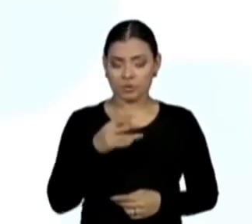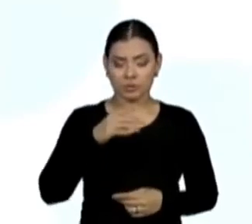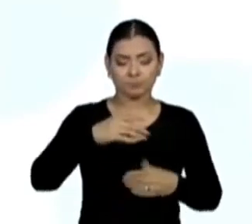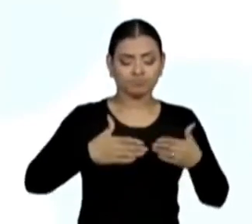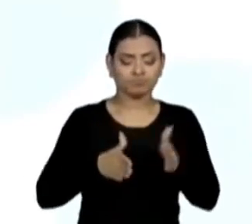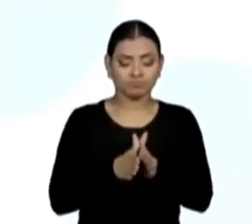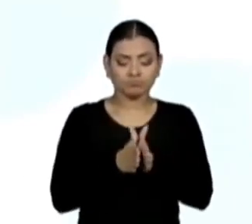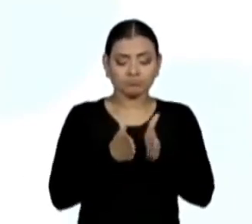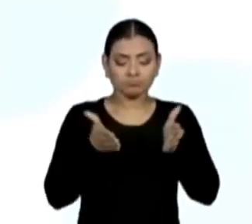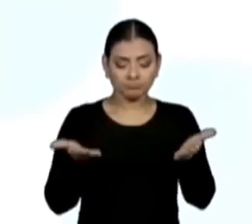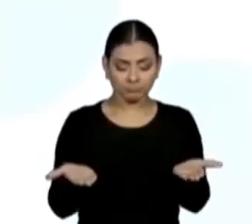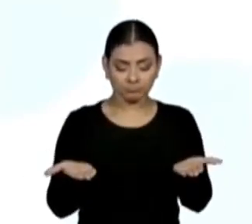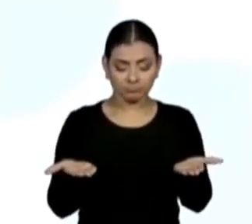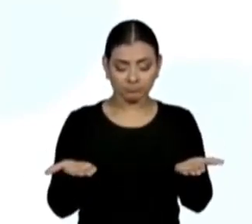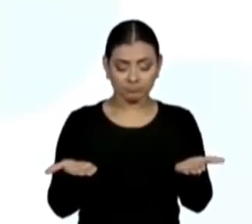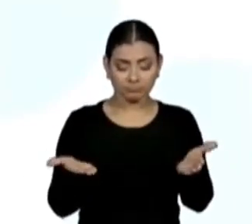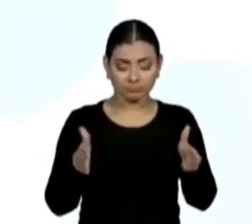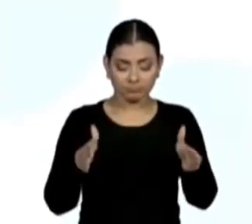E então?